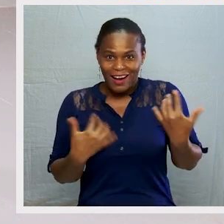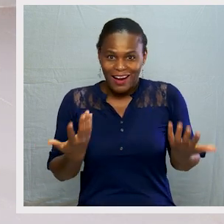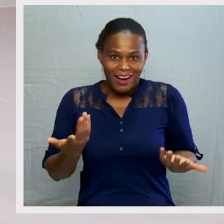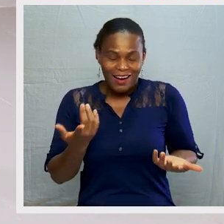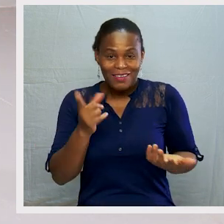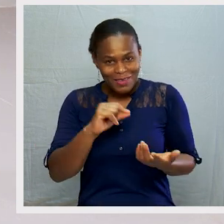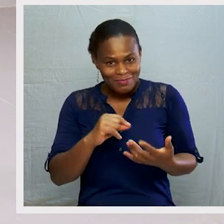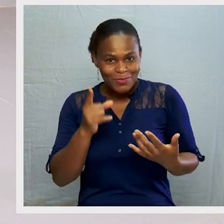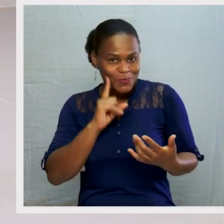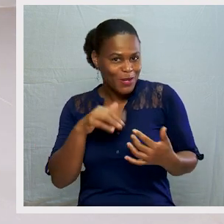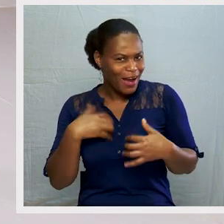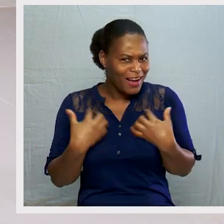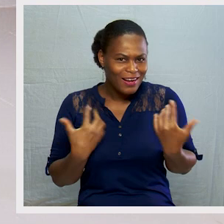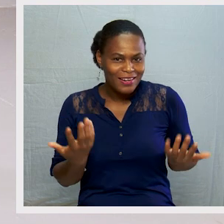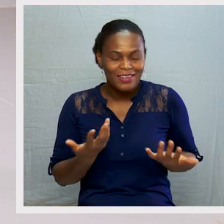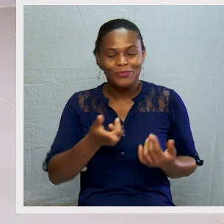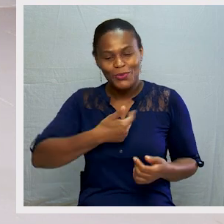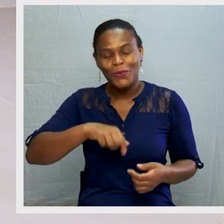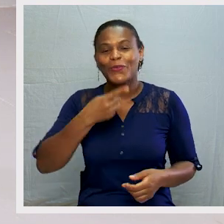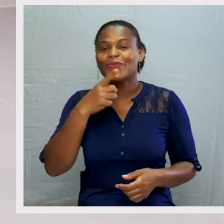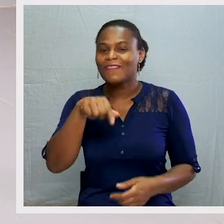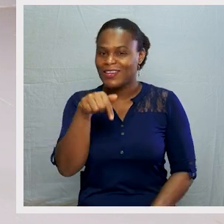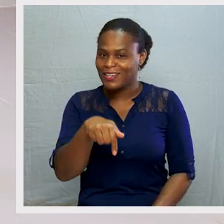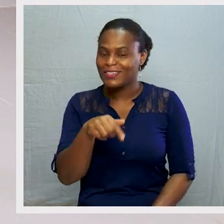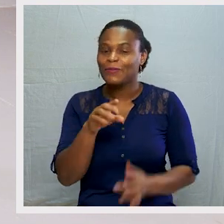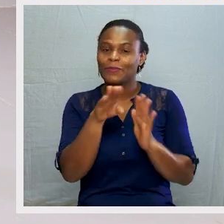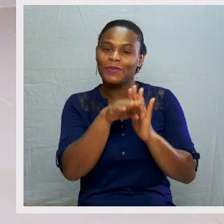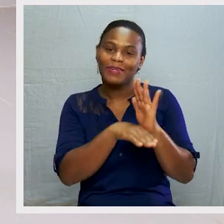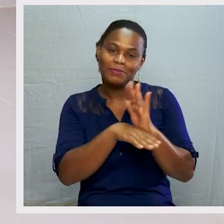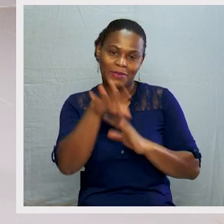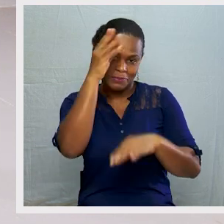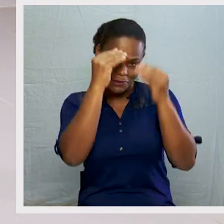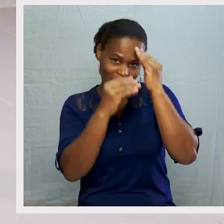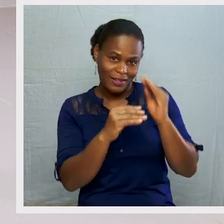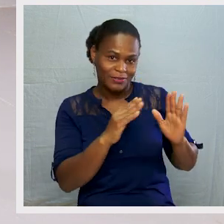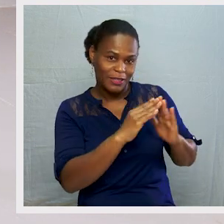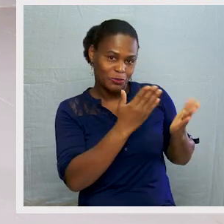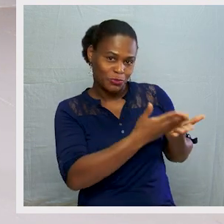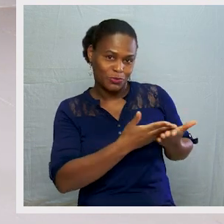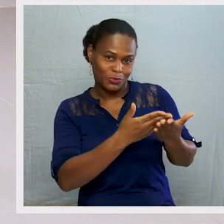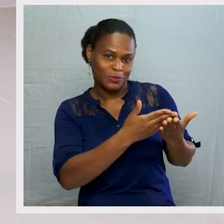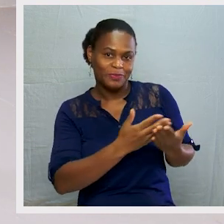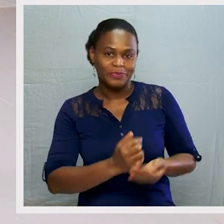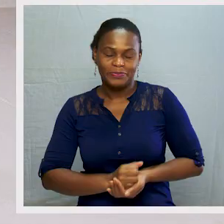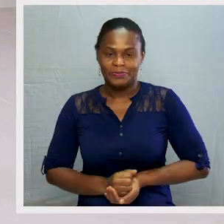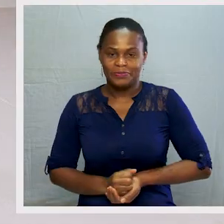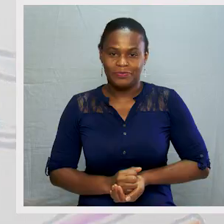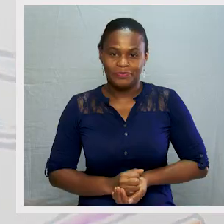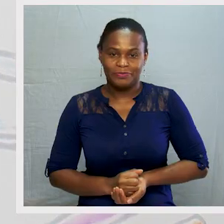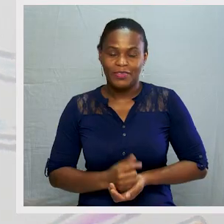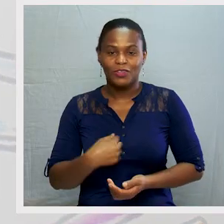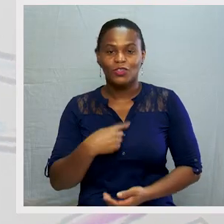Ansiosos e ansiosas? Estamos cá de volta no programa Aprender e Estudar em Casa.